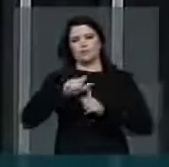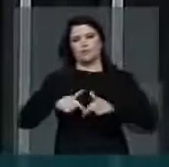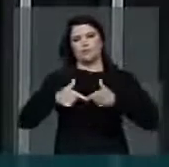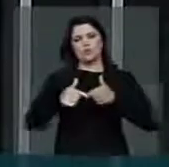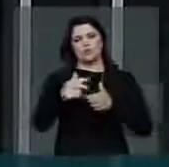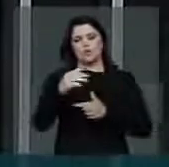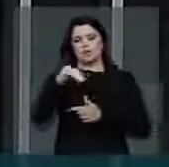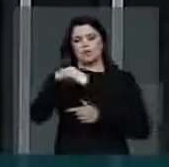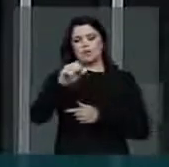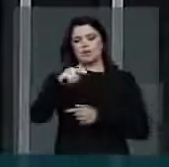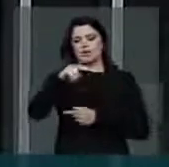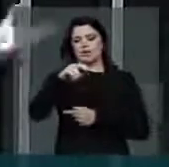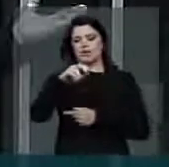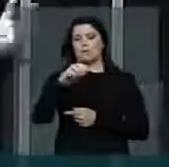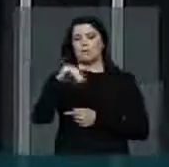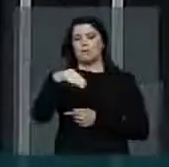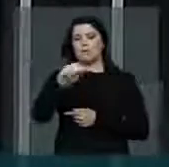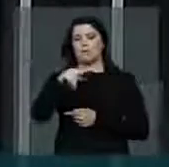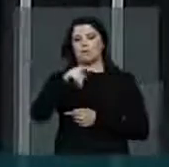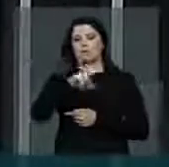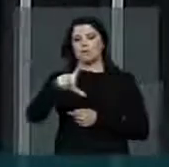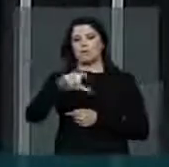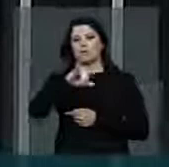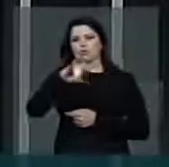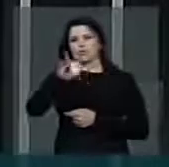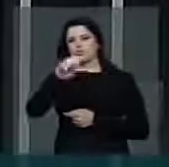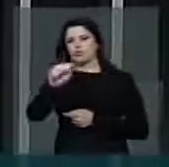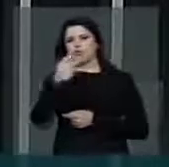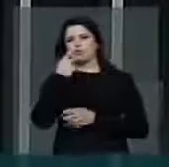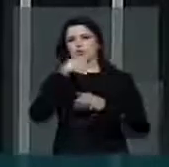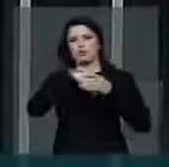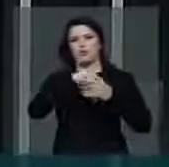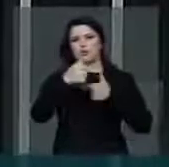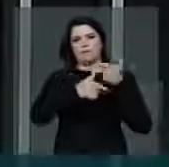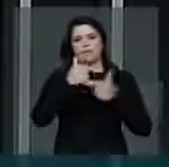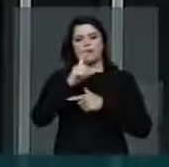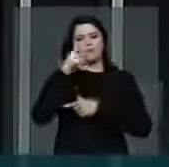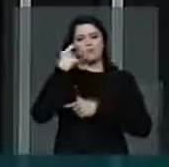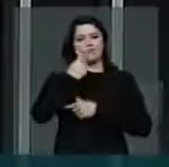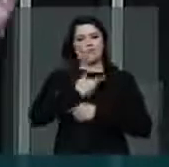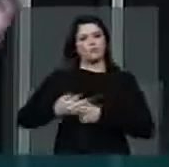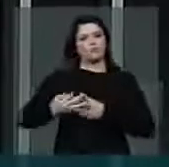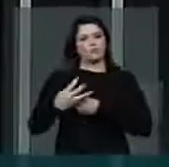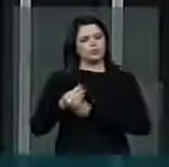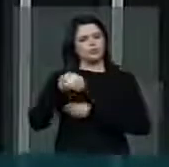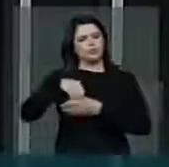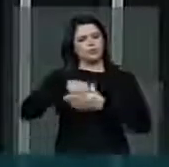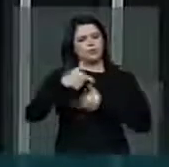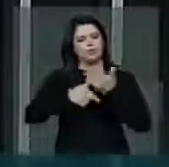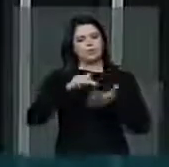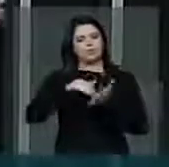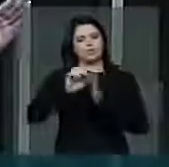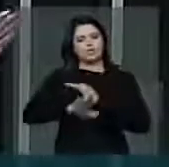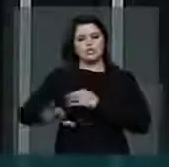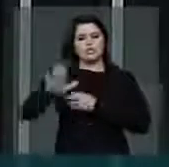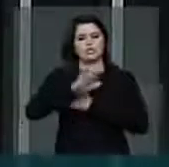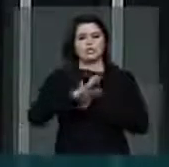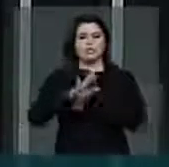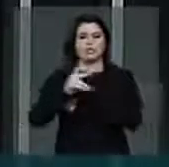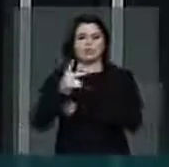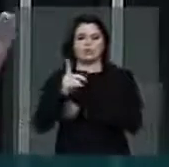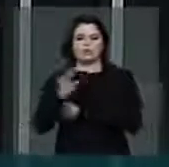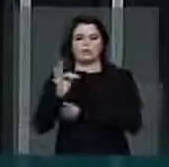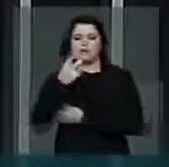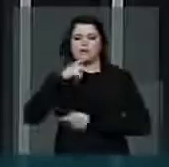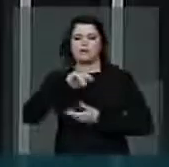Dias foi auditor fiscal da Receita Federal, advogado, companheiro, secretário-geral do partido, braço direito do